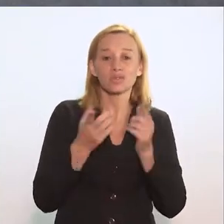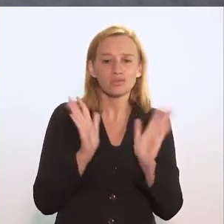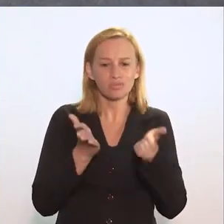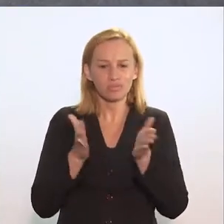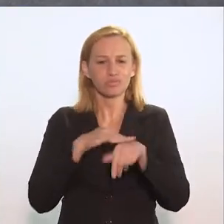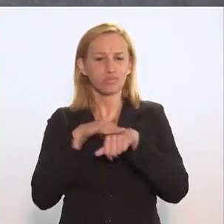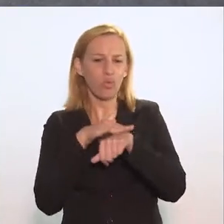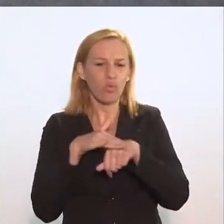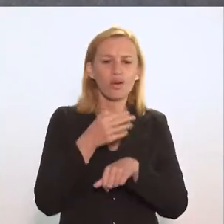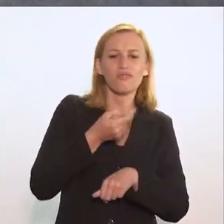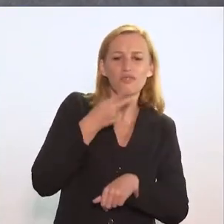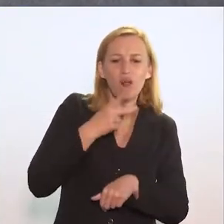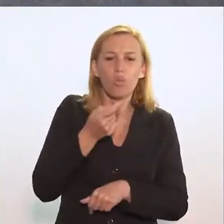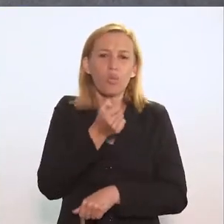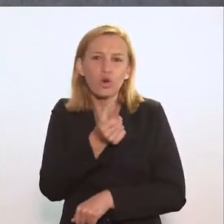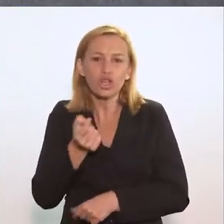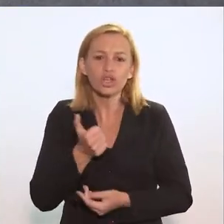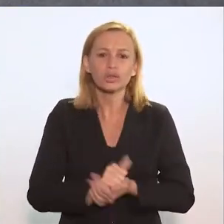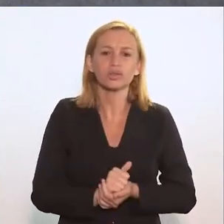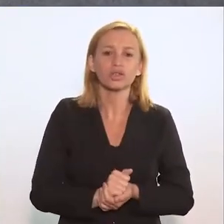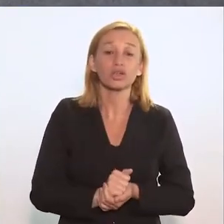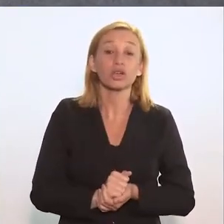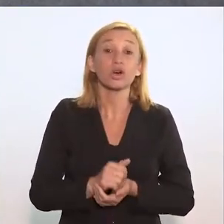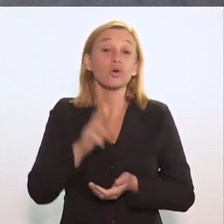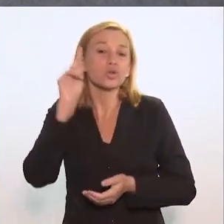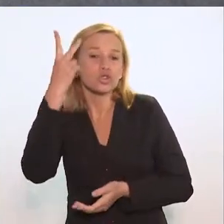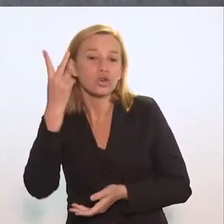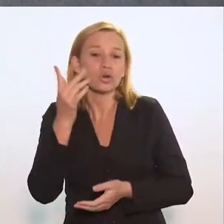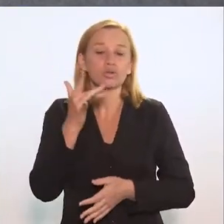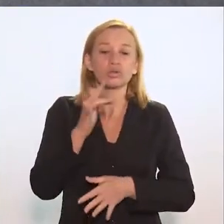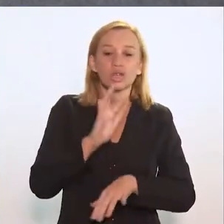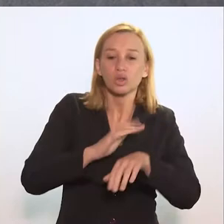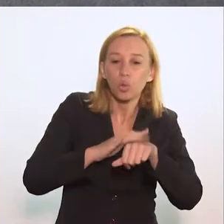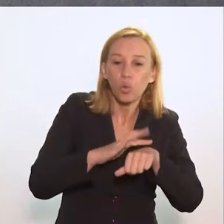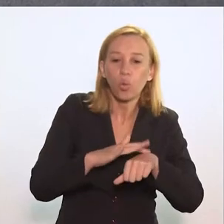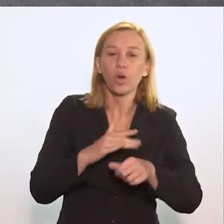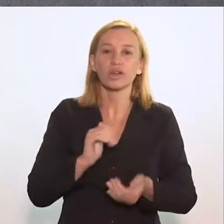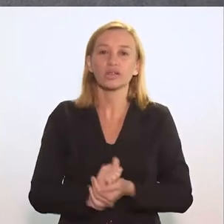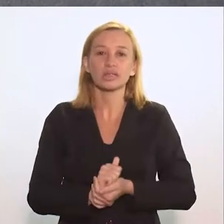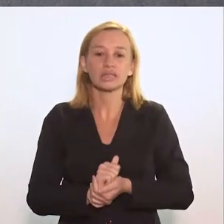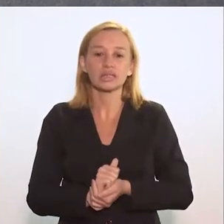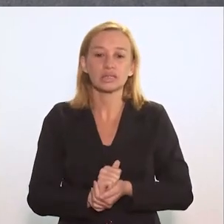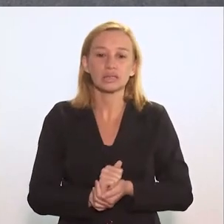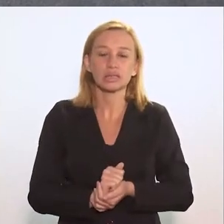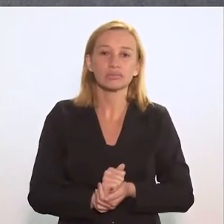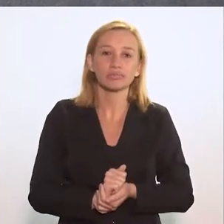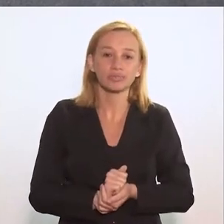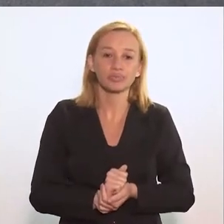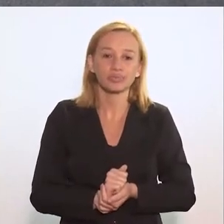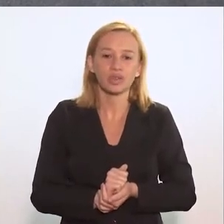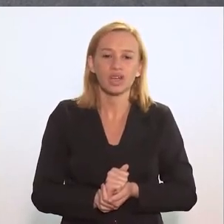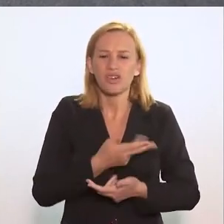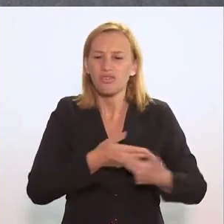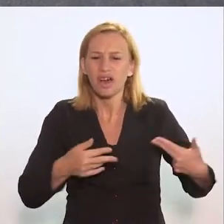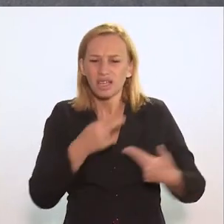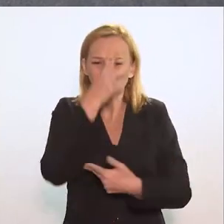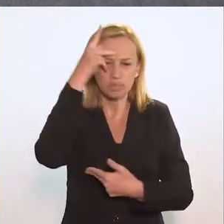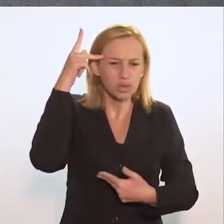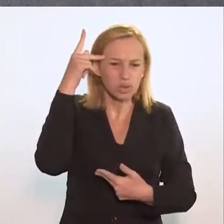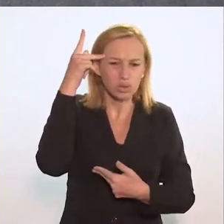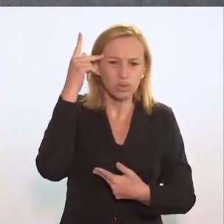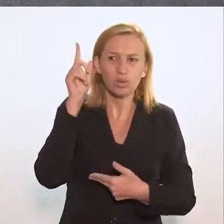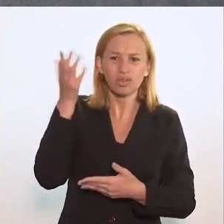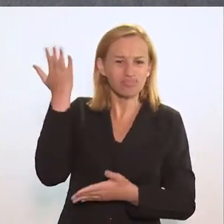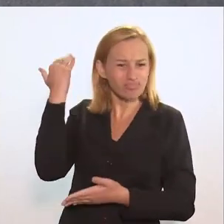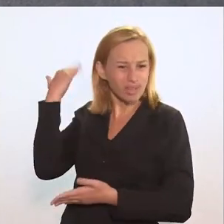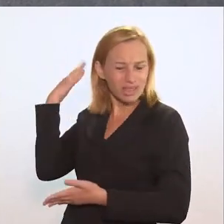vamos começar o nosso bate-papo aqui, nossa conversa, falando um pouquinho sobre o histórico dessa doença, né, Jesus? Ela é muito estigmatizada e para muitas